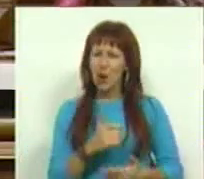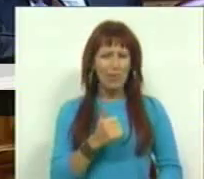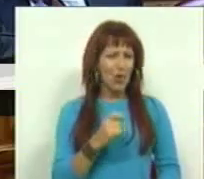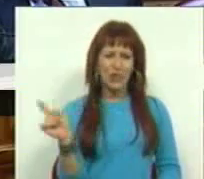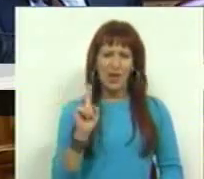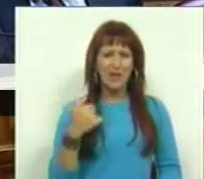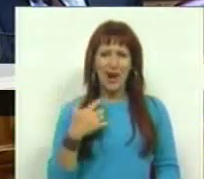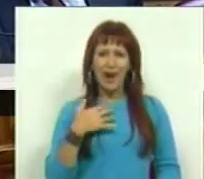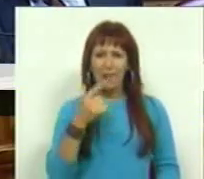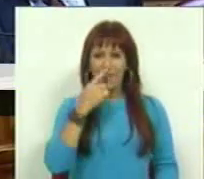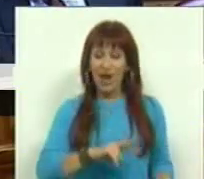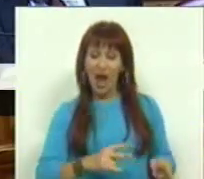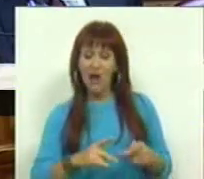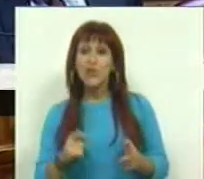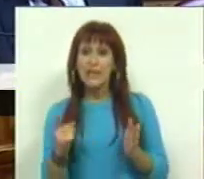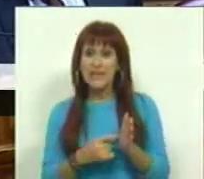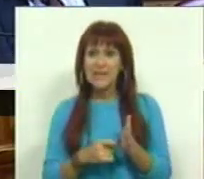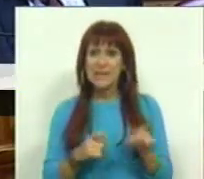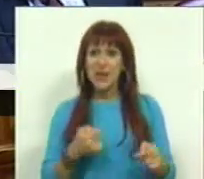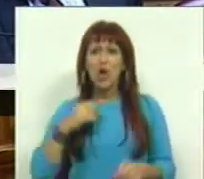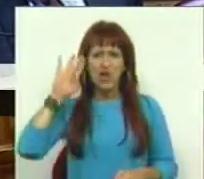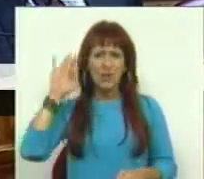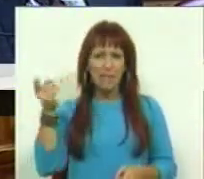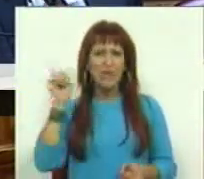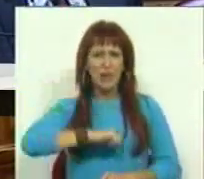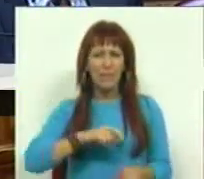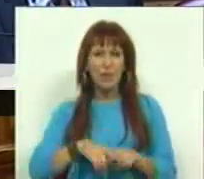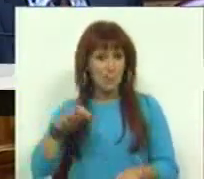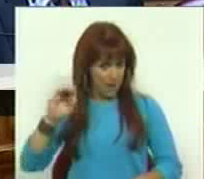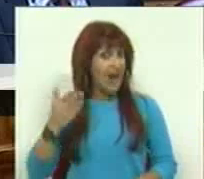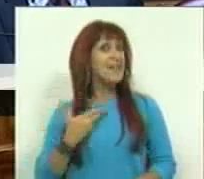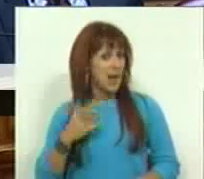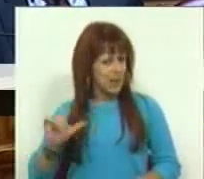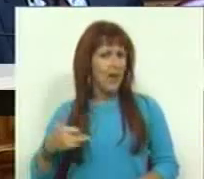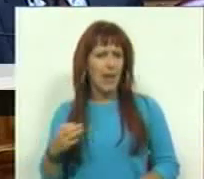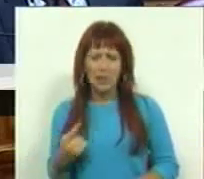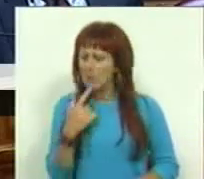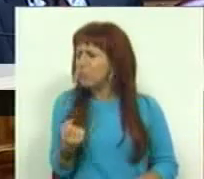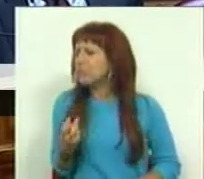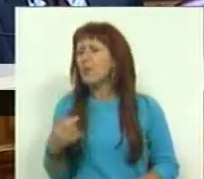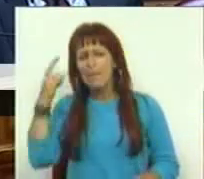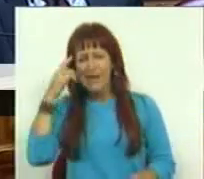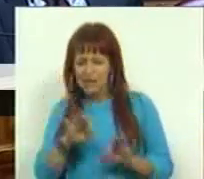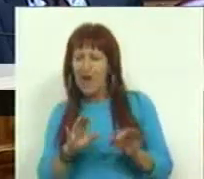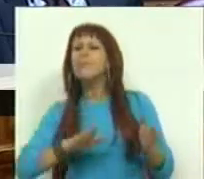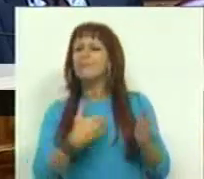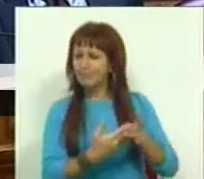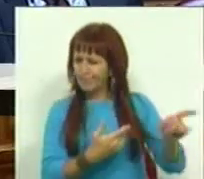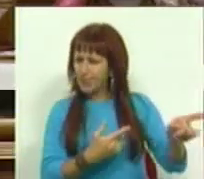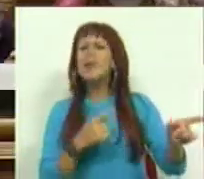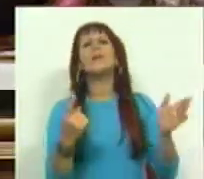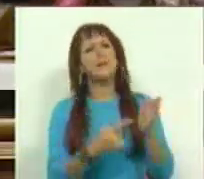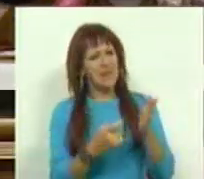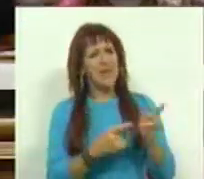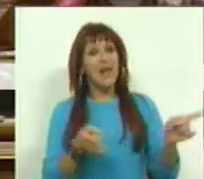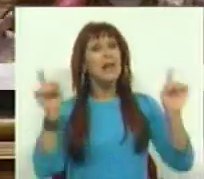Bloco de Esquerda que percebe que estas alterações são necessárias. Nós sabemos também que PSD e no CDS há muito quem pense que estas propostas são